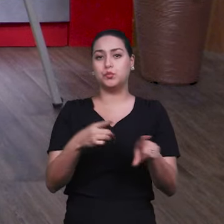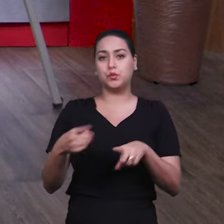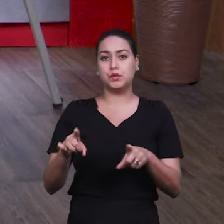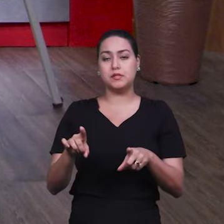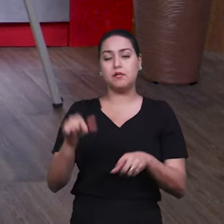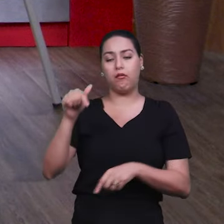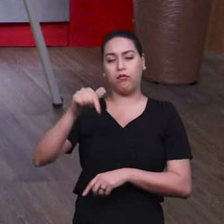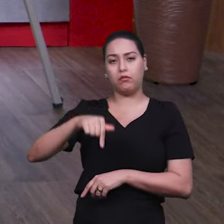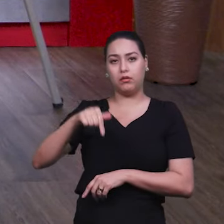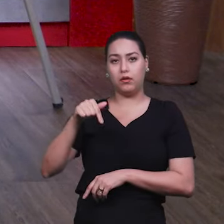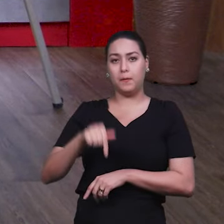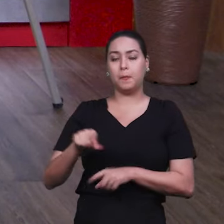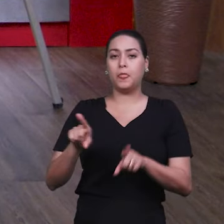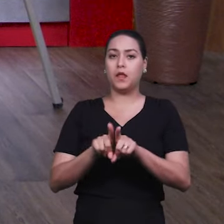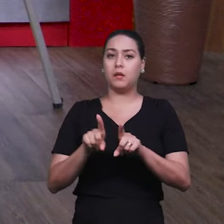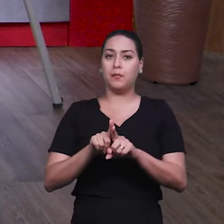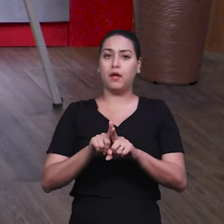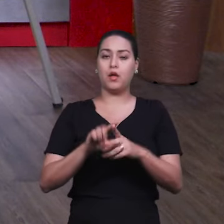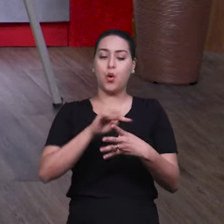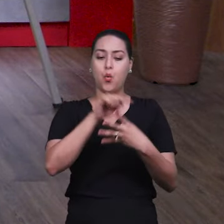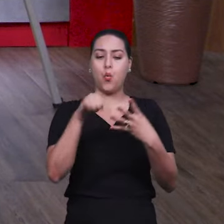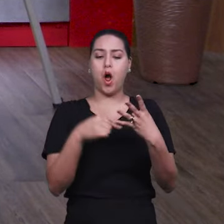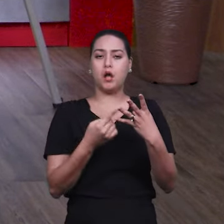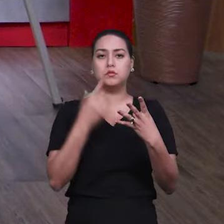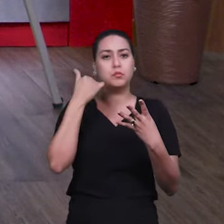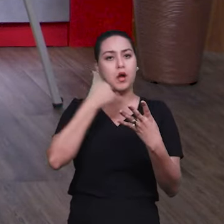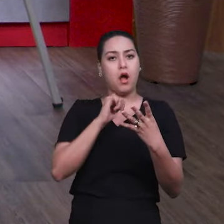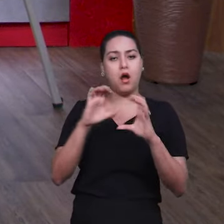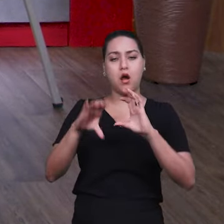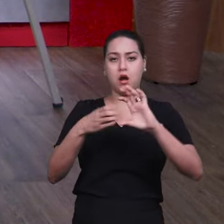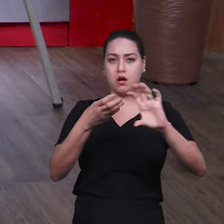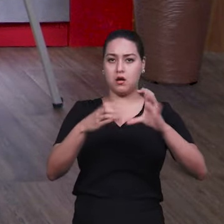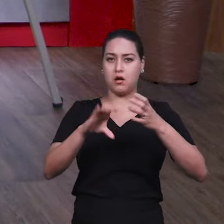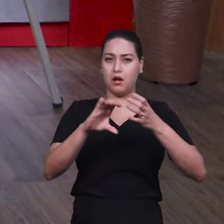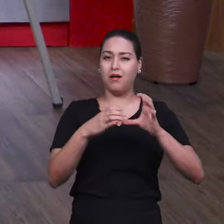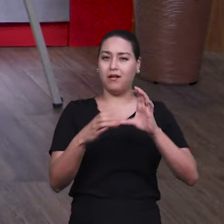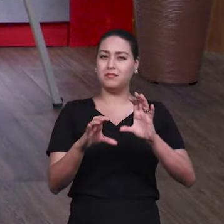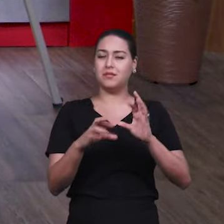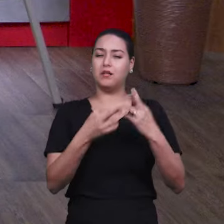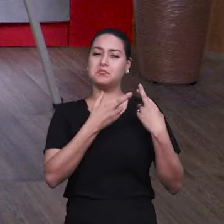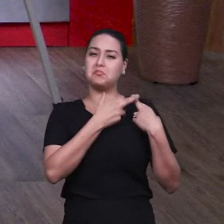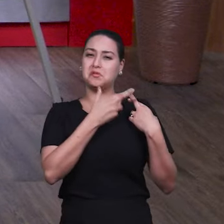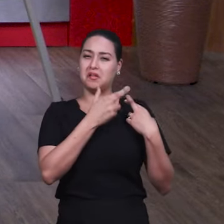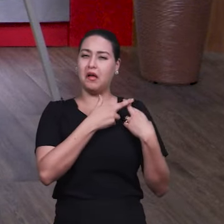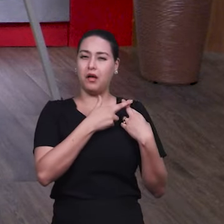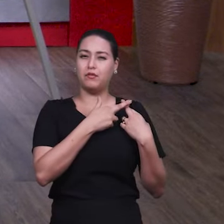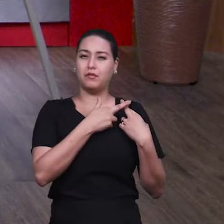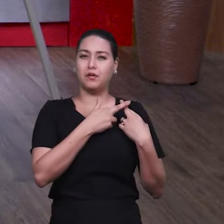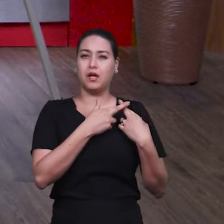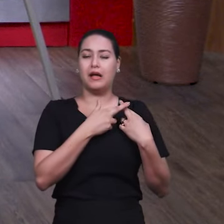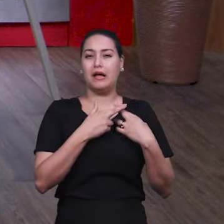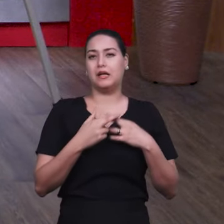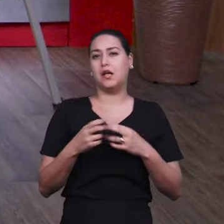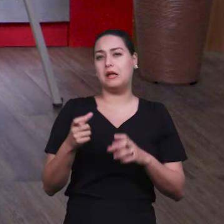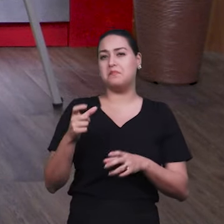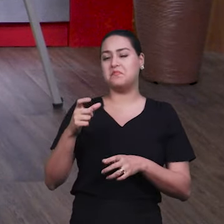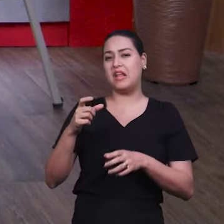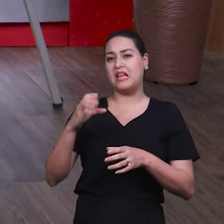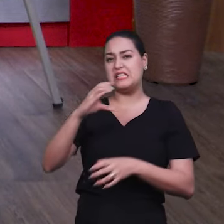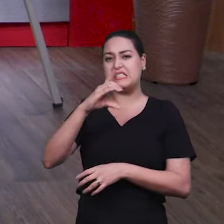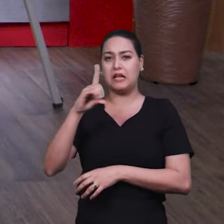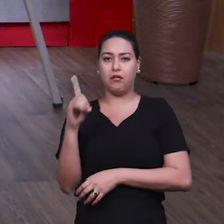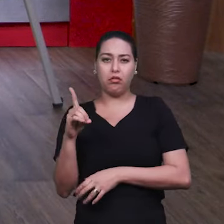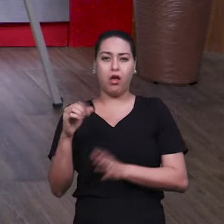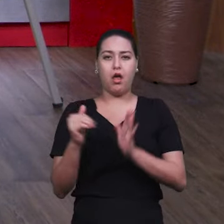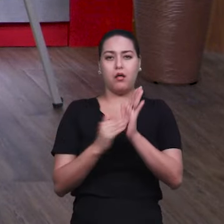né, desenvolve trabalhos também, né, CDs, louvores, né,